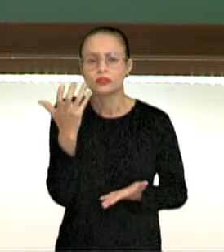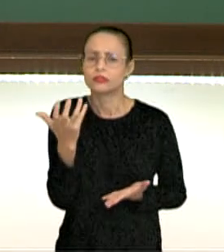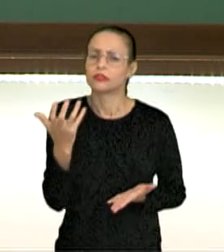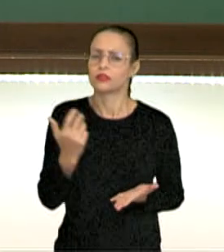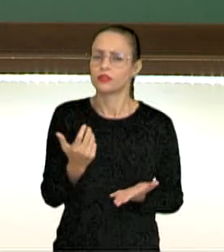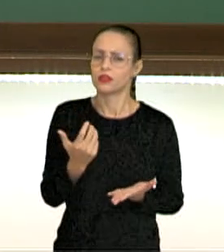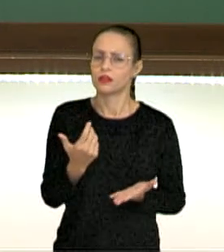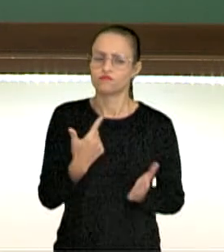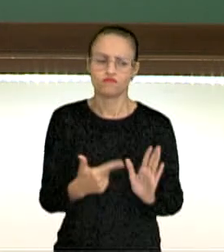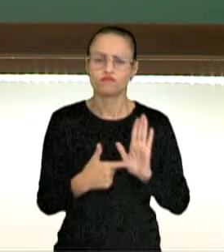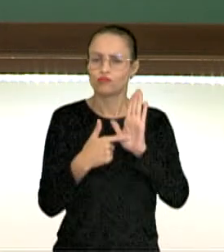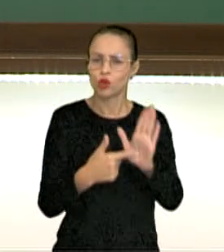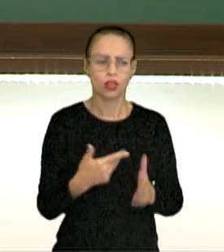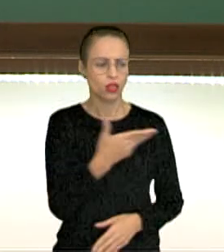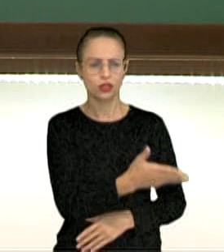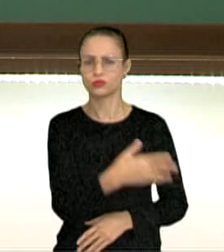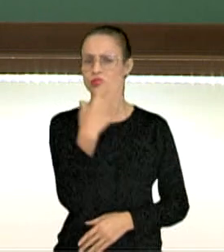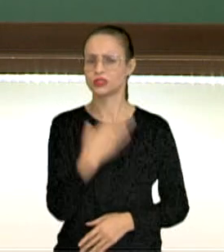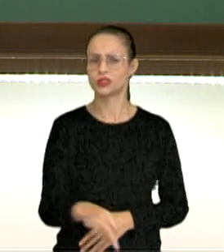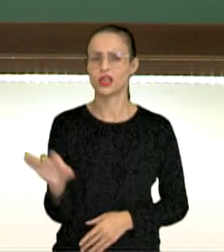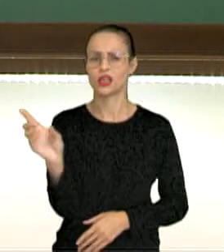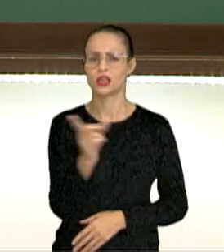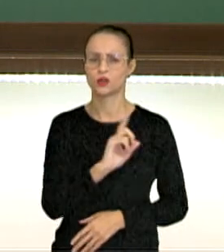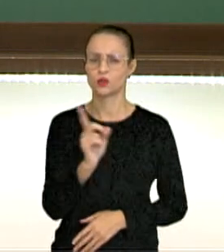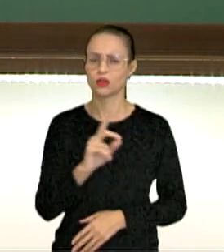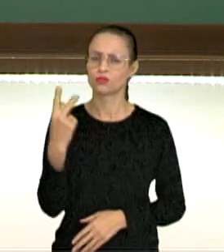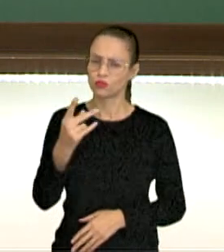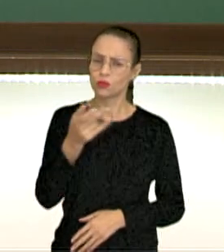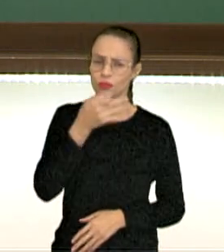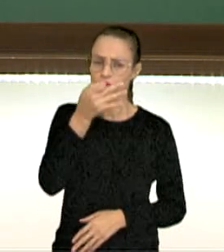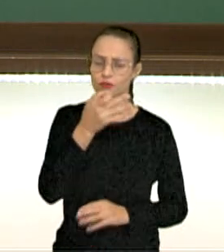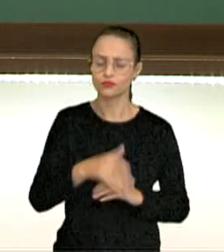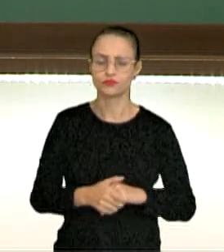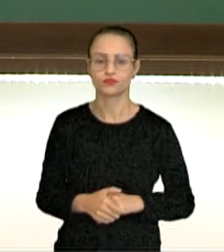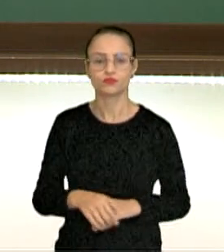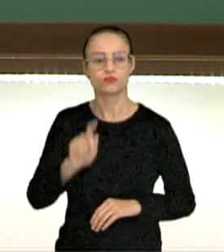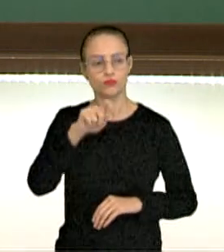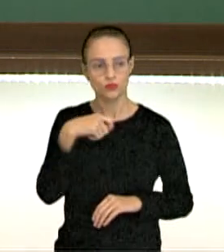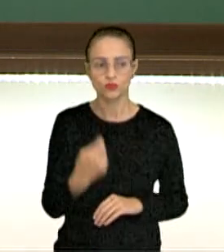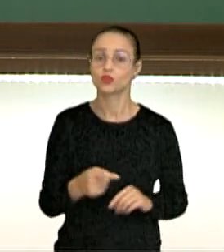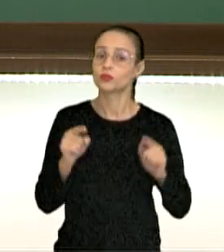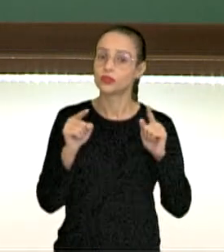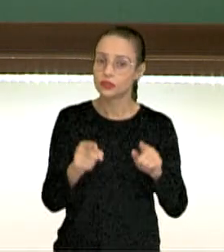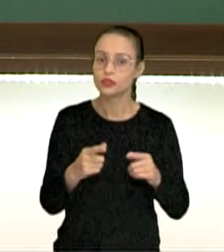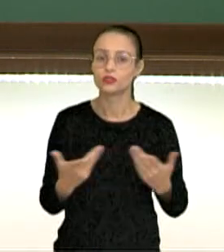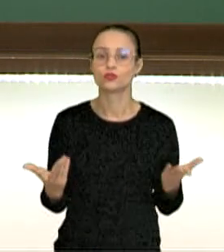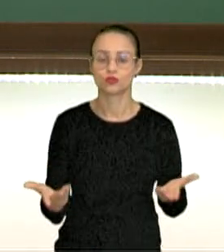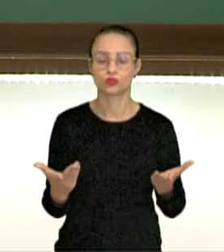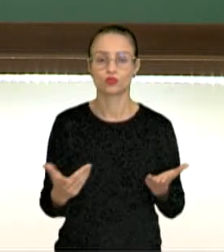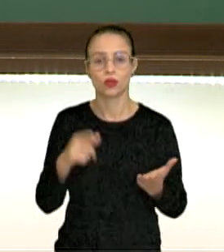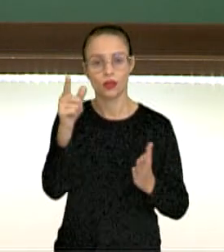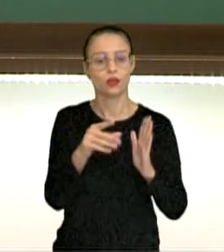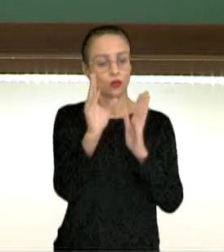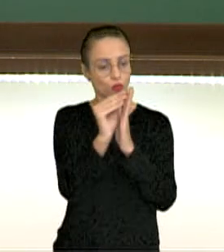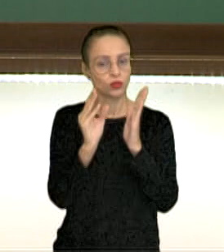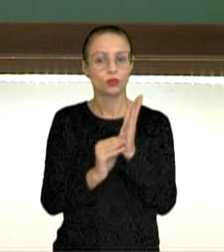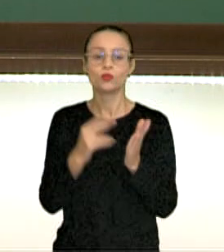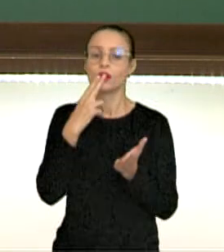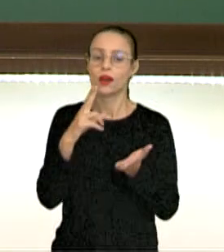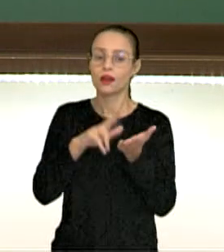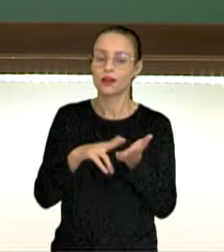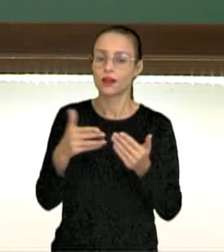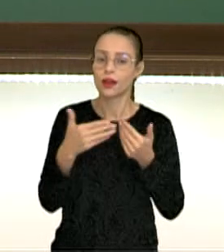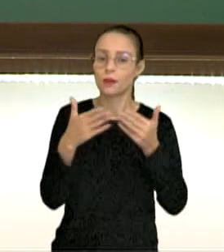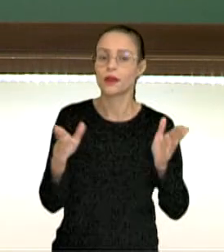manifestar que aquilo não estava adequado na sua visão. Sobre isso, chegamos ao nosso conteúdo, a carta aberta,